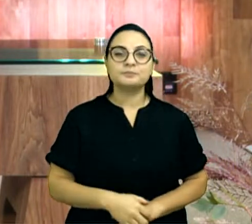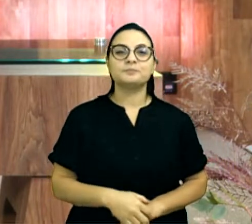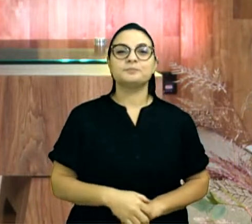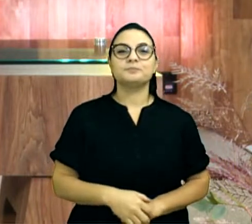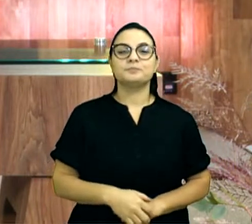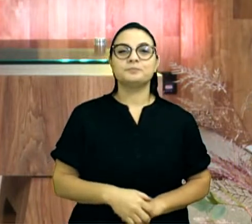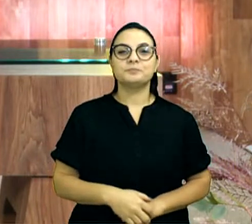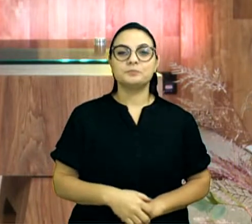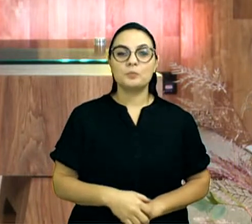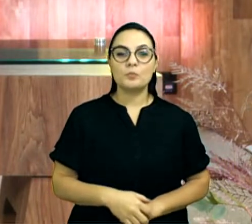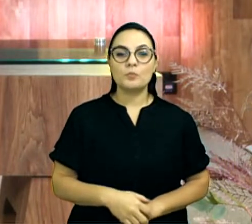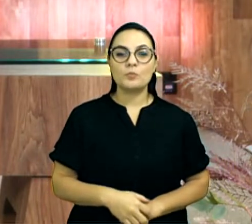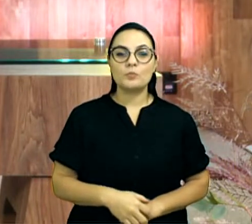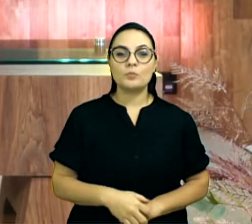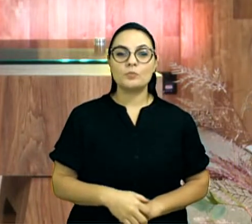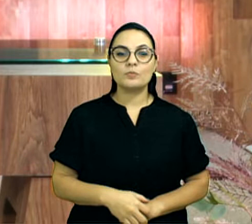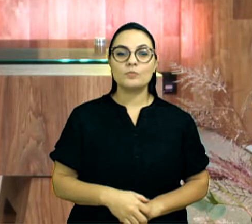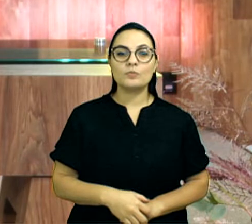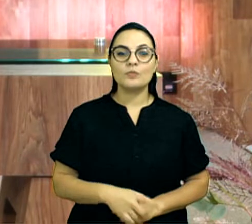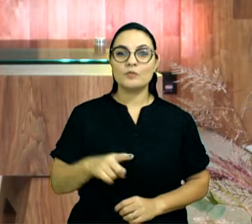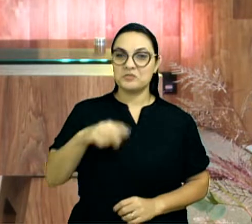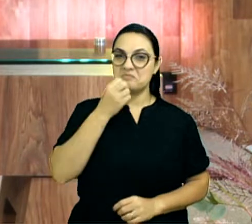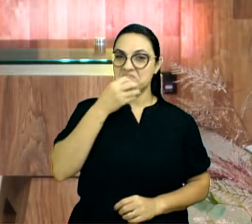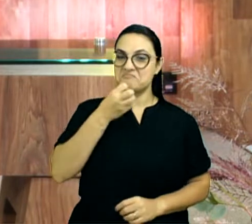Opa, alunos bons.